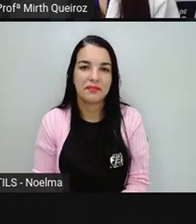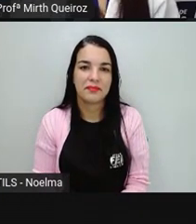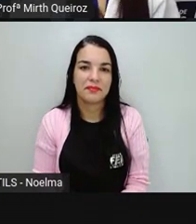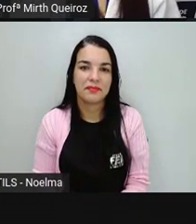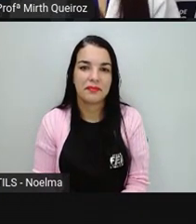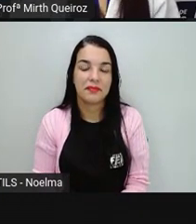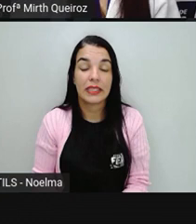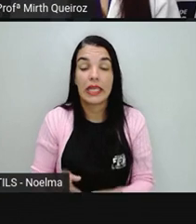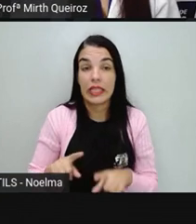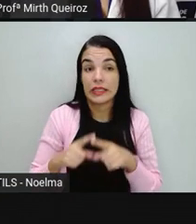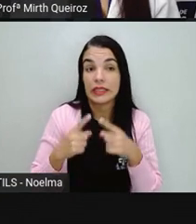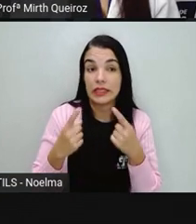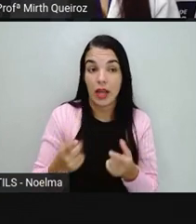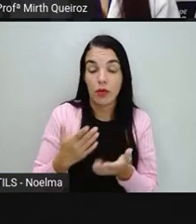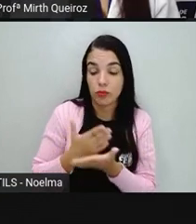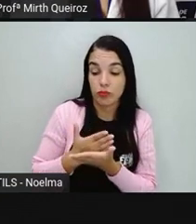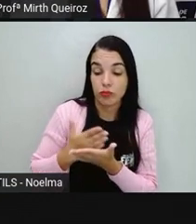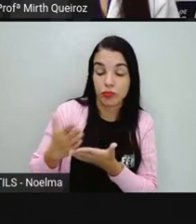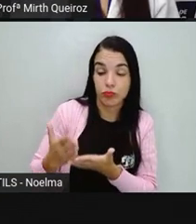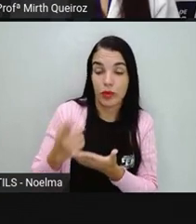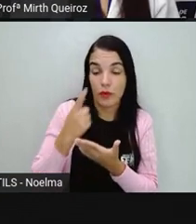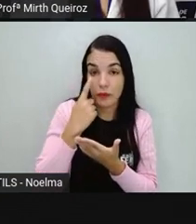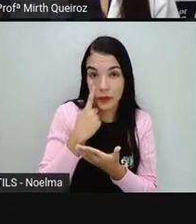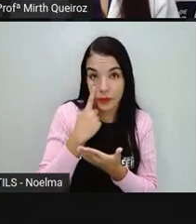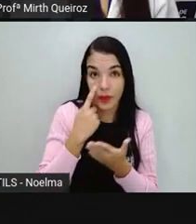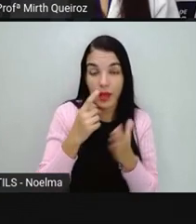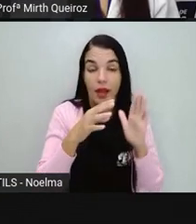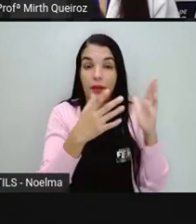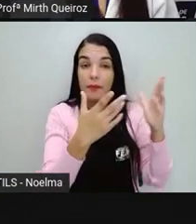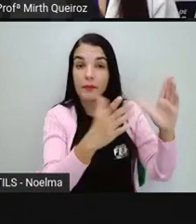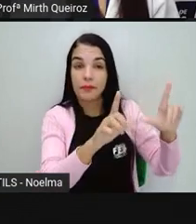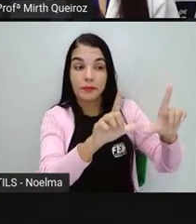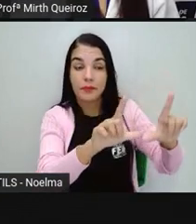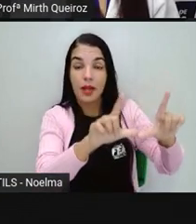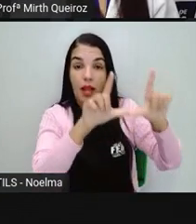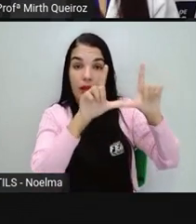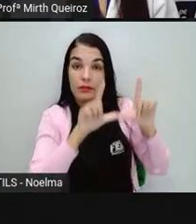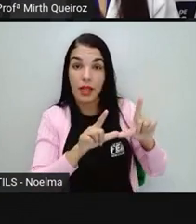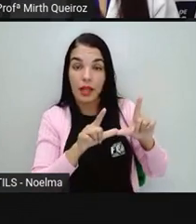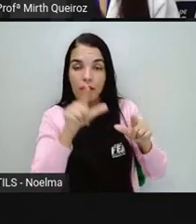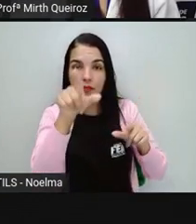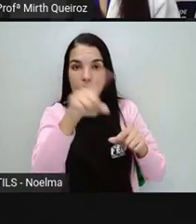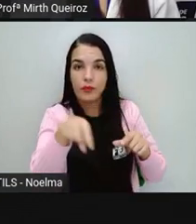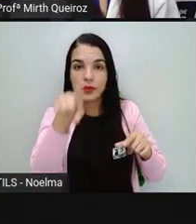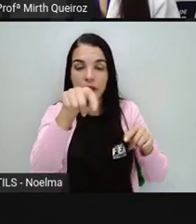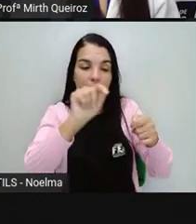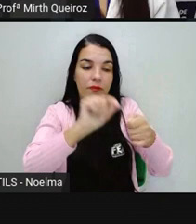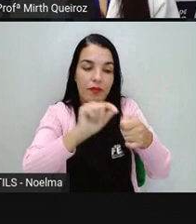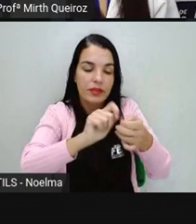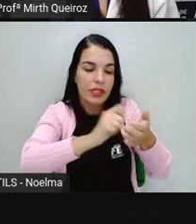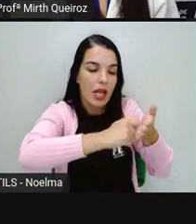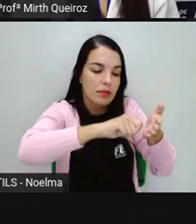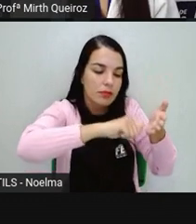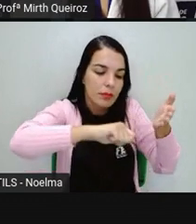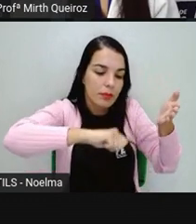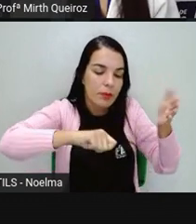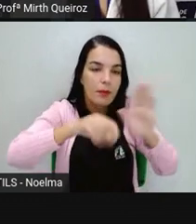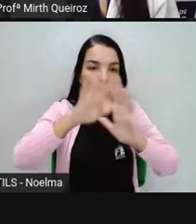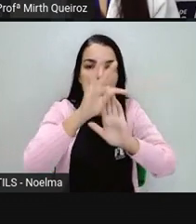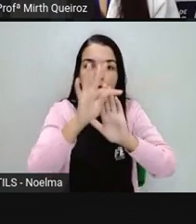A partir dessa tela que vocês observaram aí, vocês vão produzir um texto. Escrever um texto